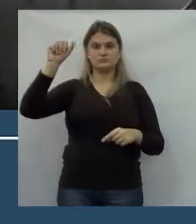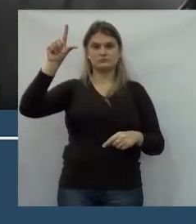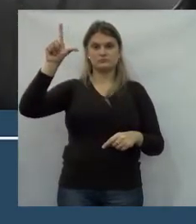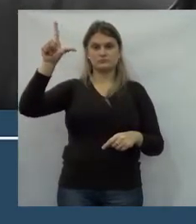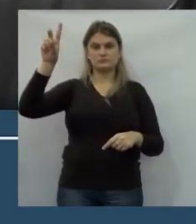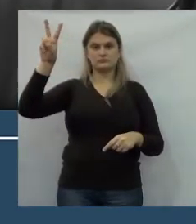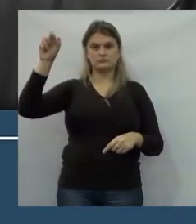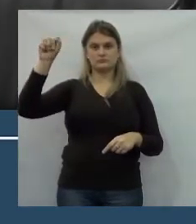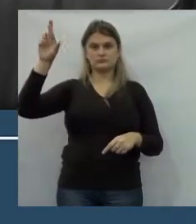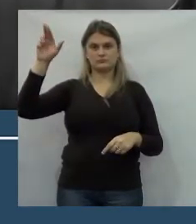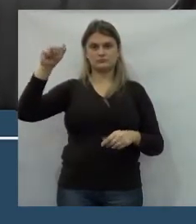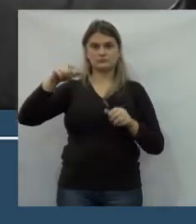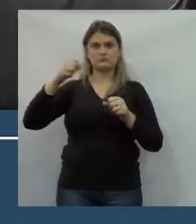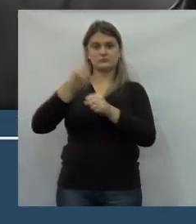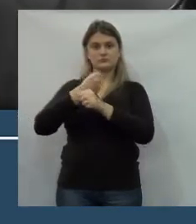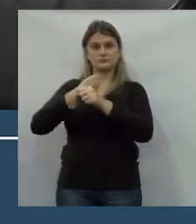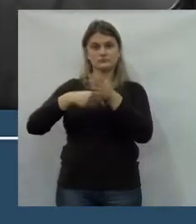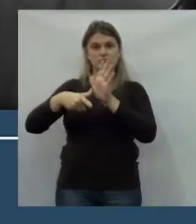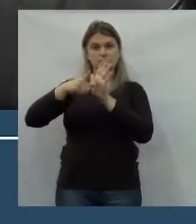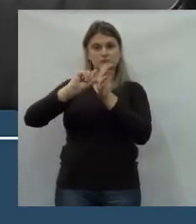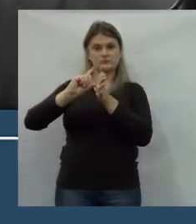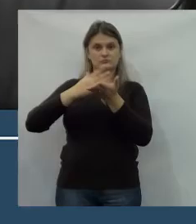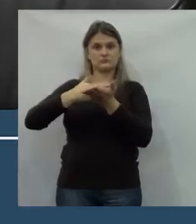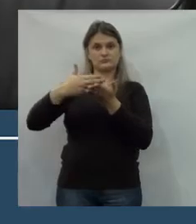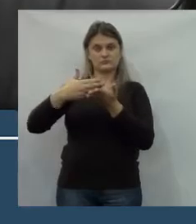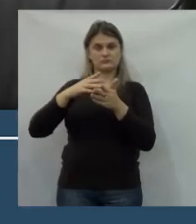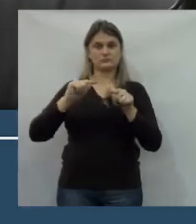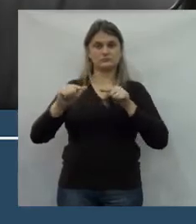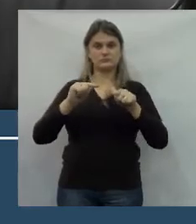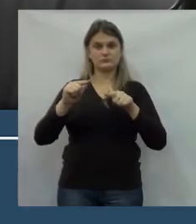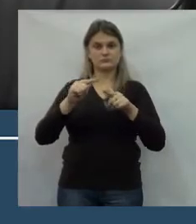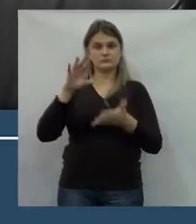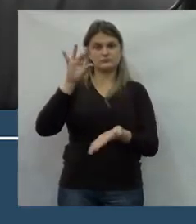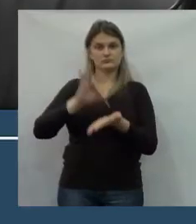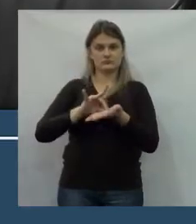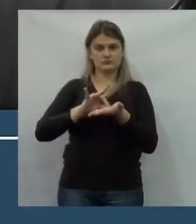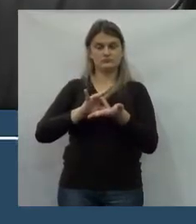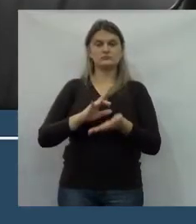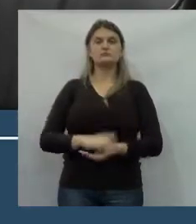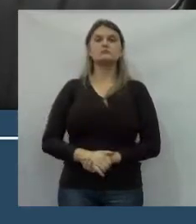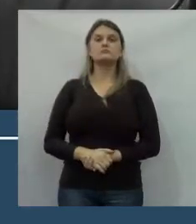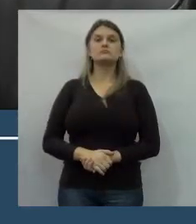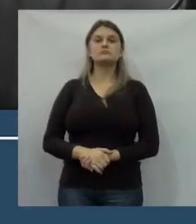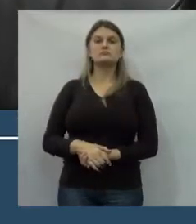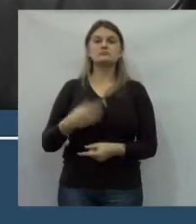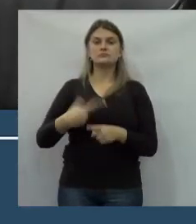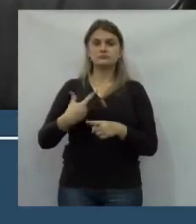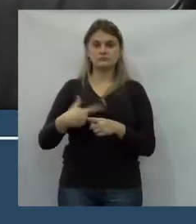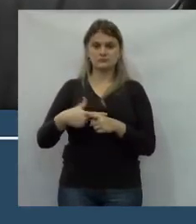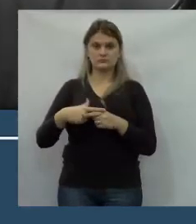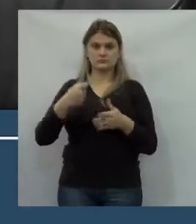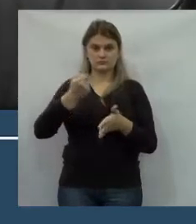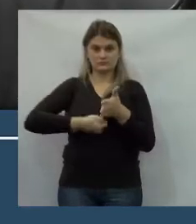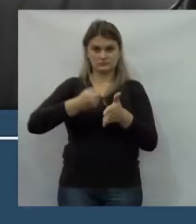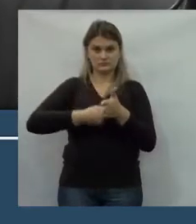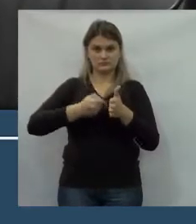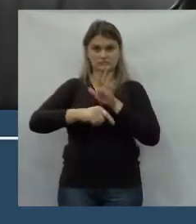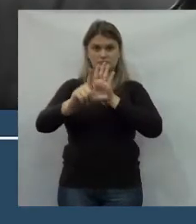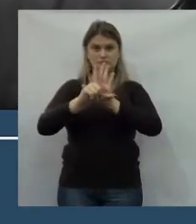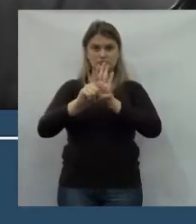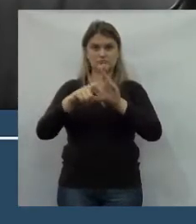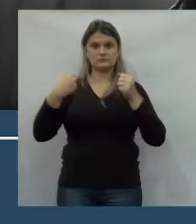até alguns anos antes do início, do início das atividades, devido a exigências